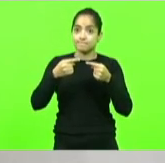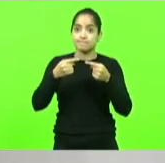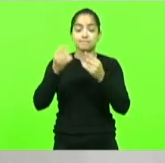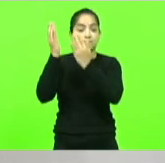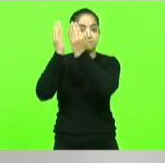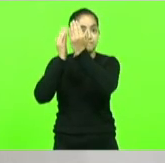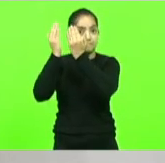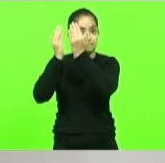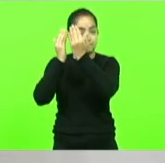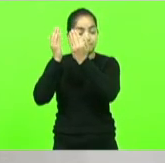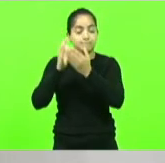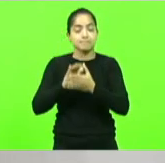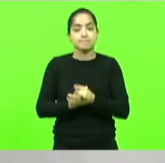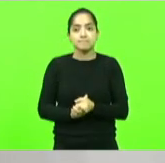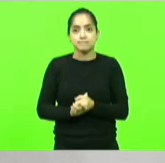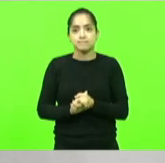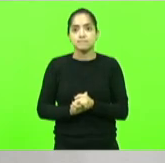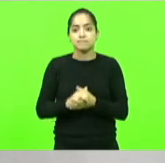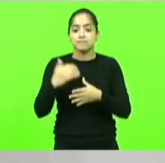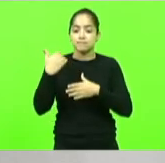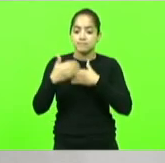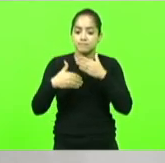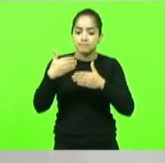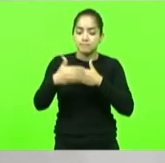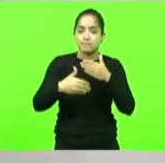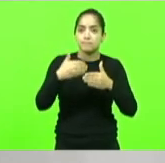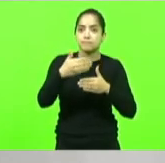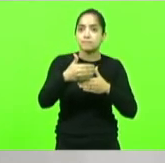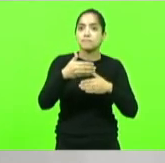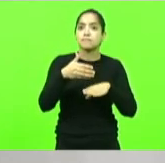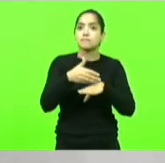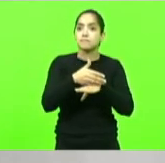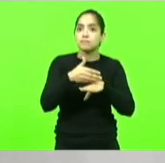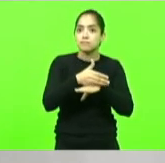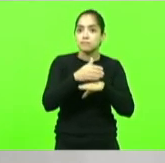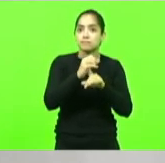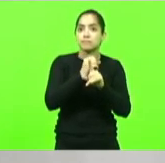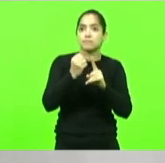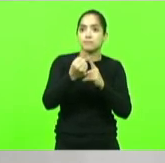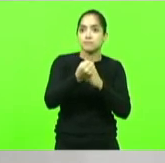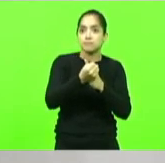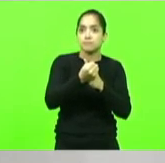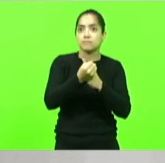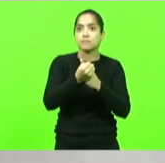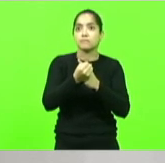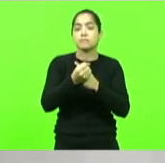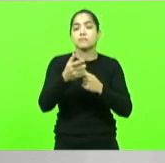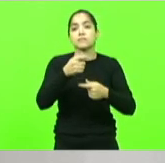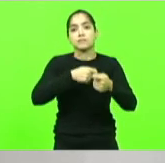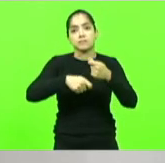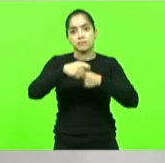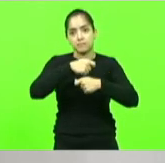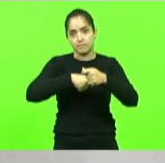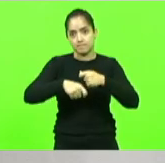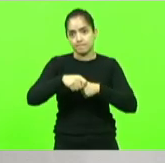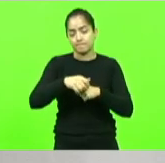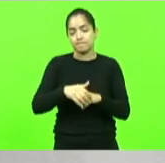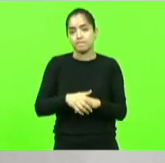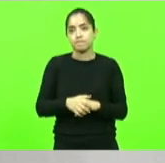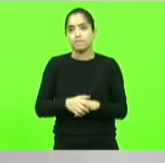psicólogos em suas trajetórias de inserção social e na manutenção econômica de suas atividades